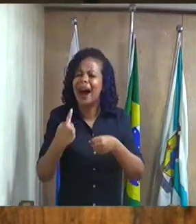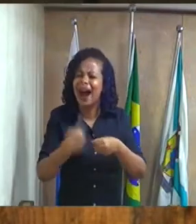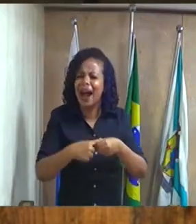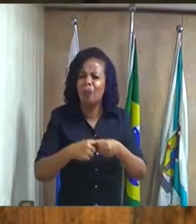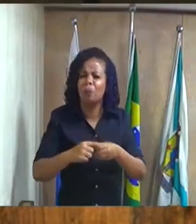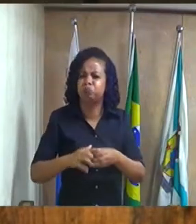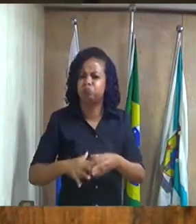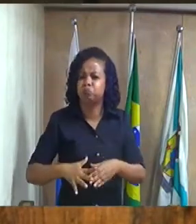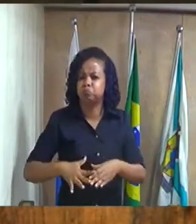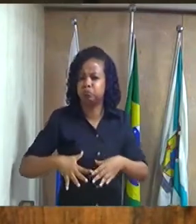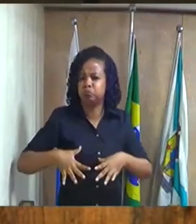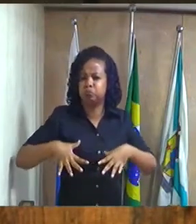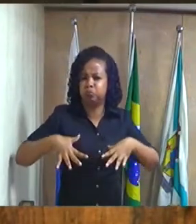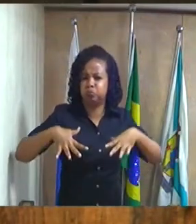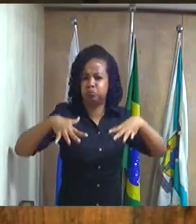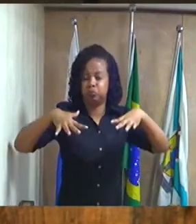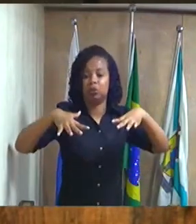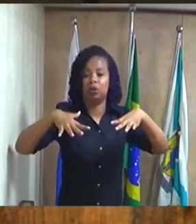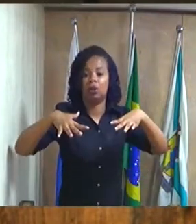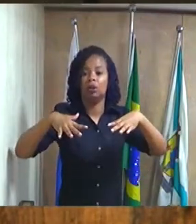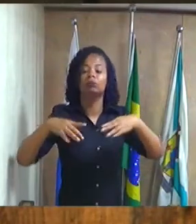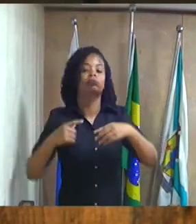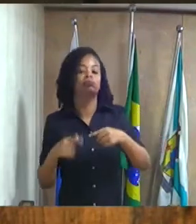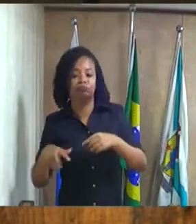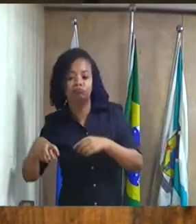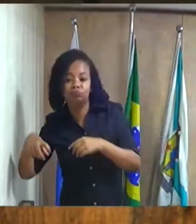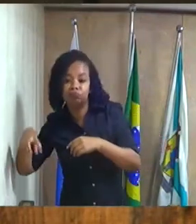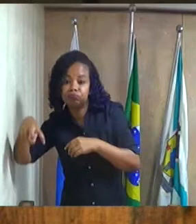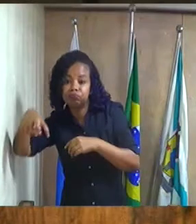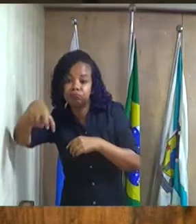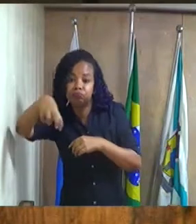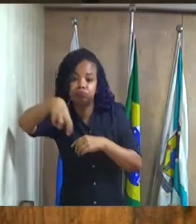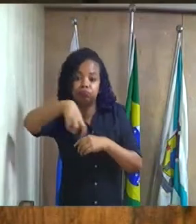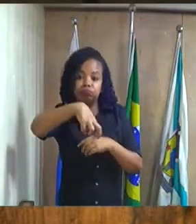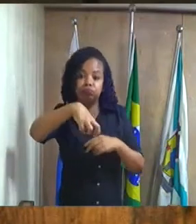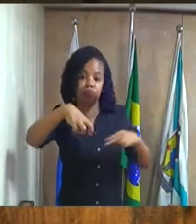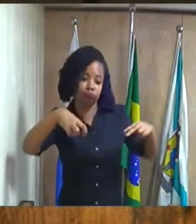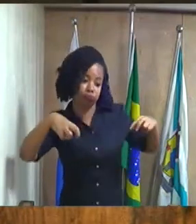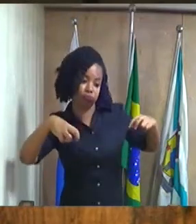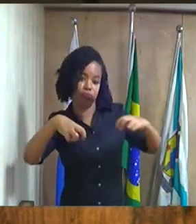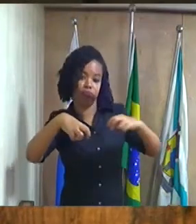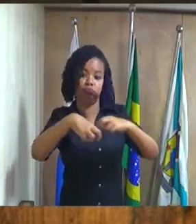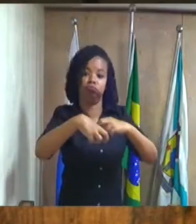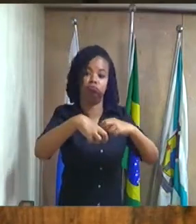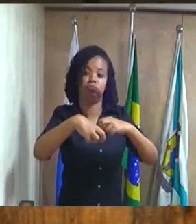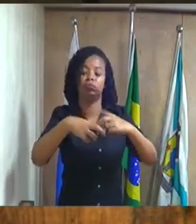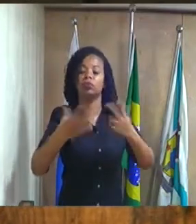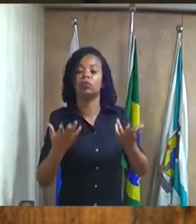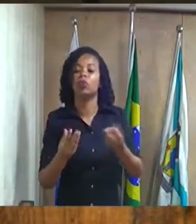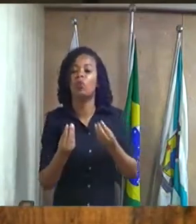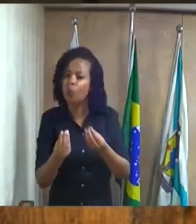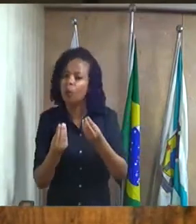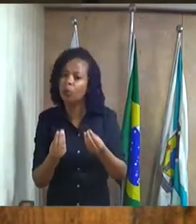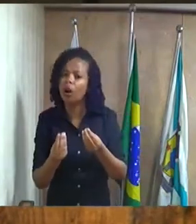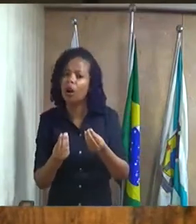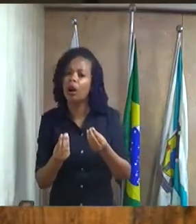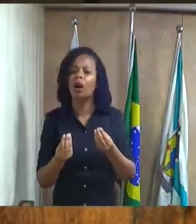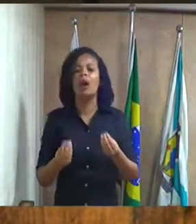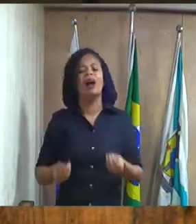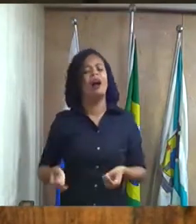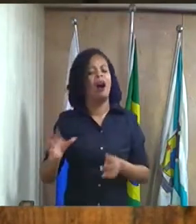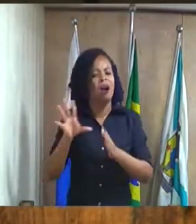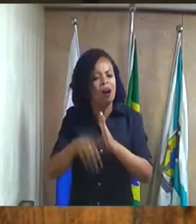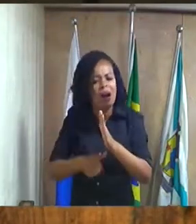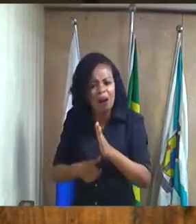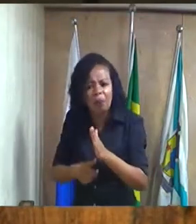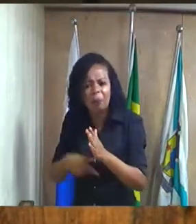a contramão na pista é uma covardia e ninguém toma uma atitude um pedágio é um roubo é um